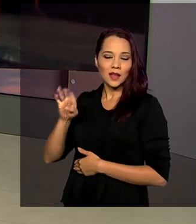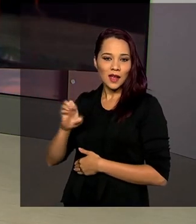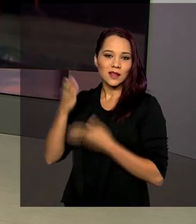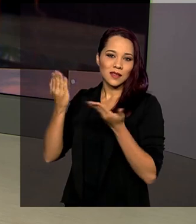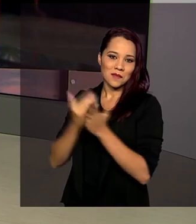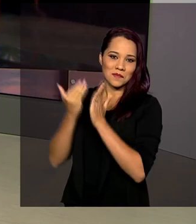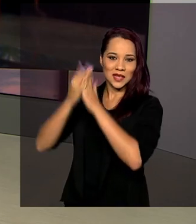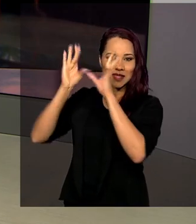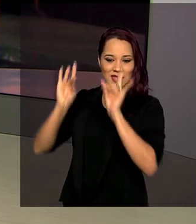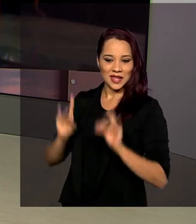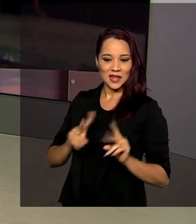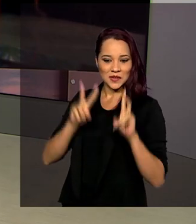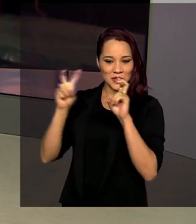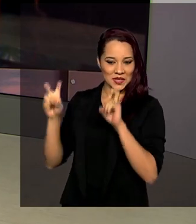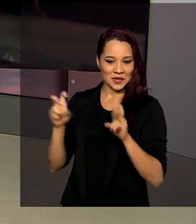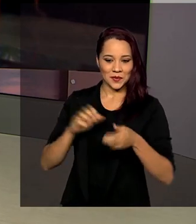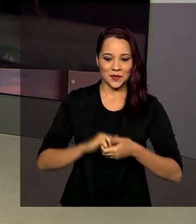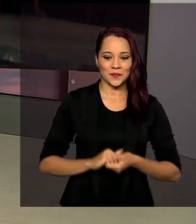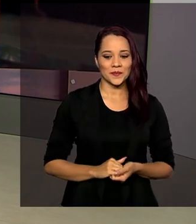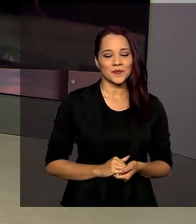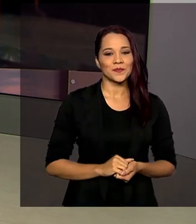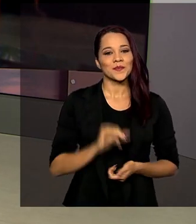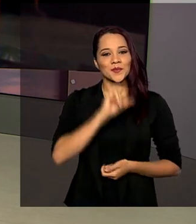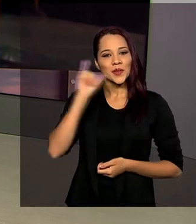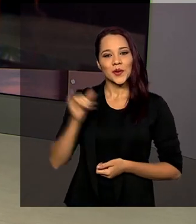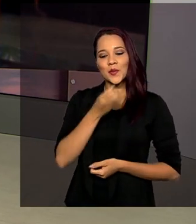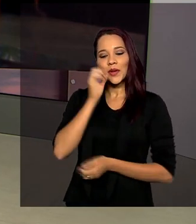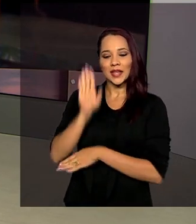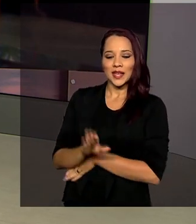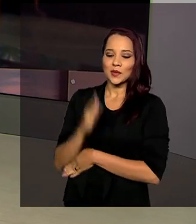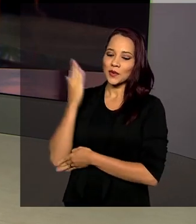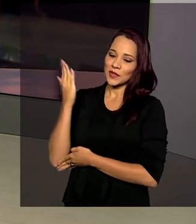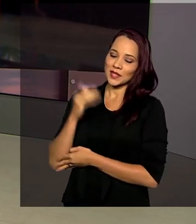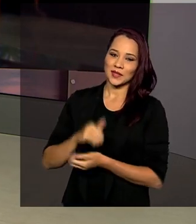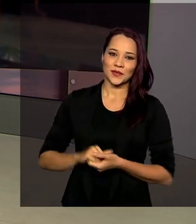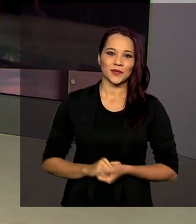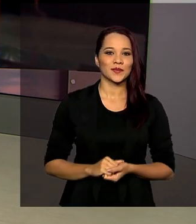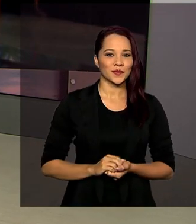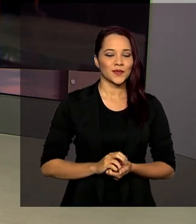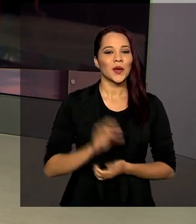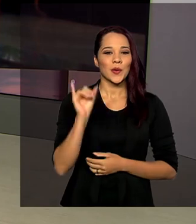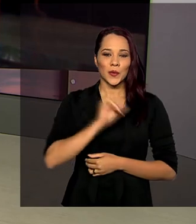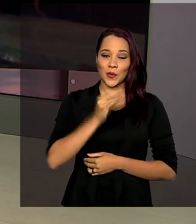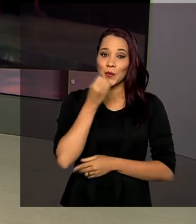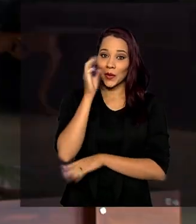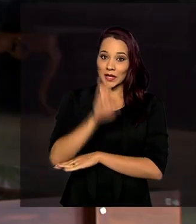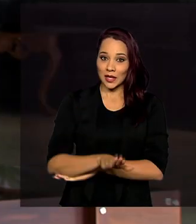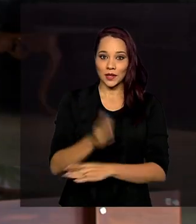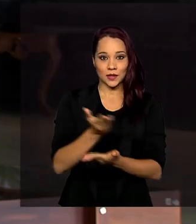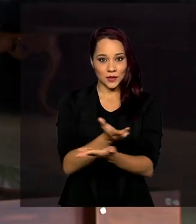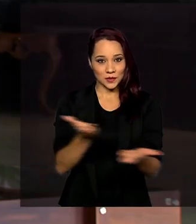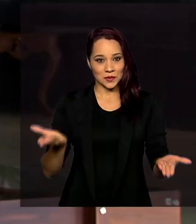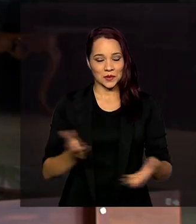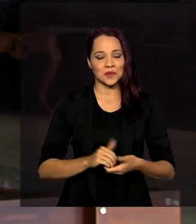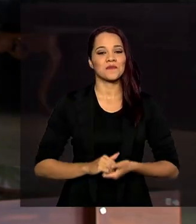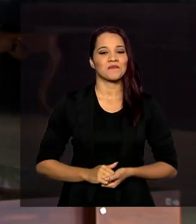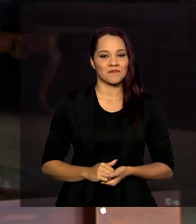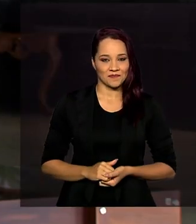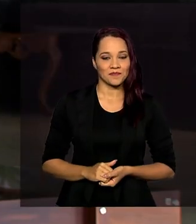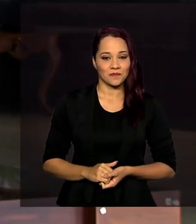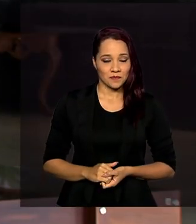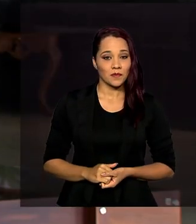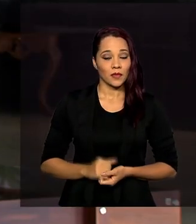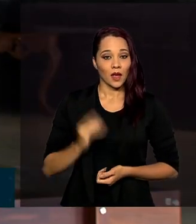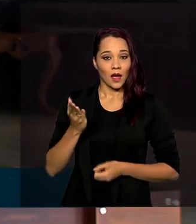mais informações sobre esse assunto para a gente. Oi, Dani, boa tarde para você. Oi, Roberto, boa tarde. Boa tarde a todos. É isso, essa